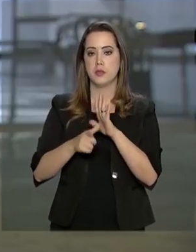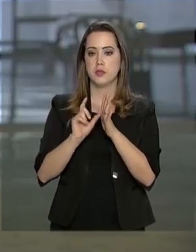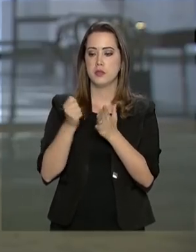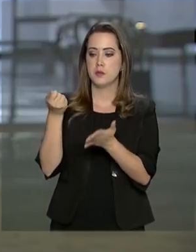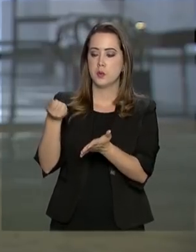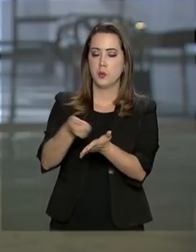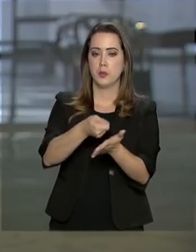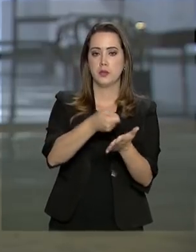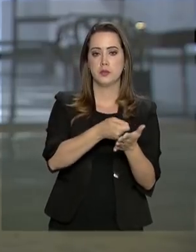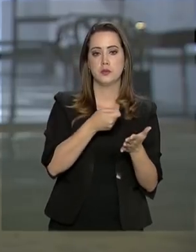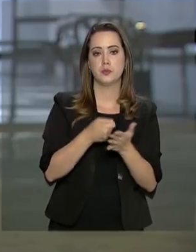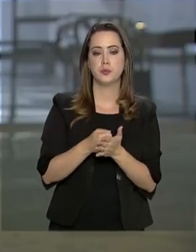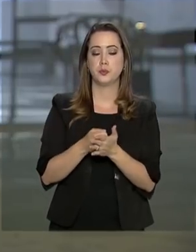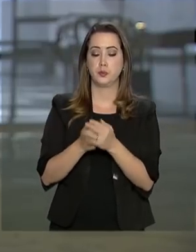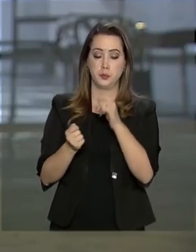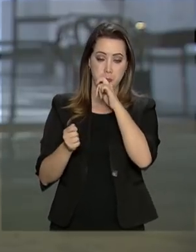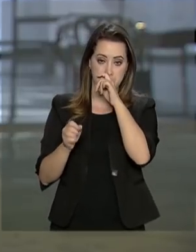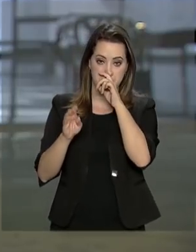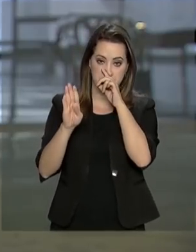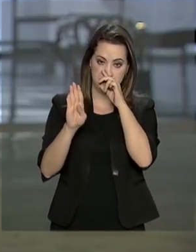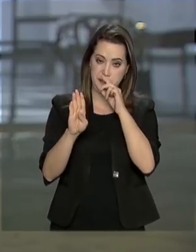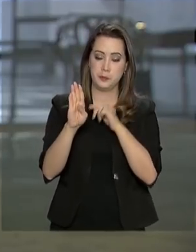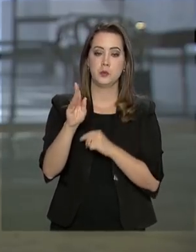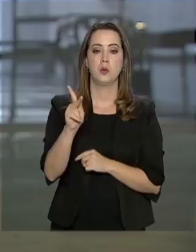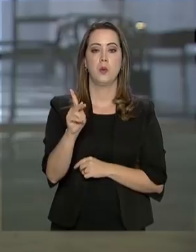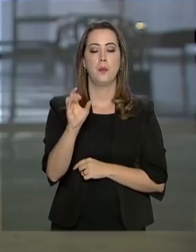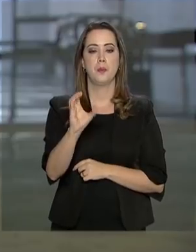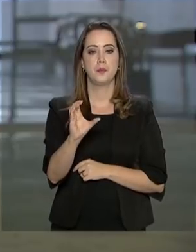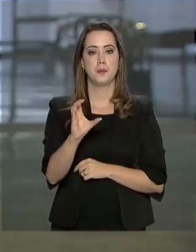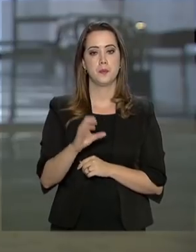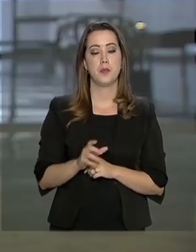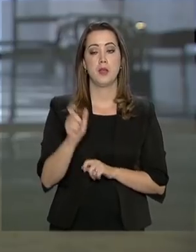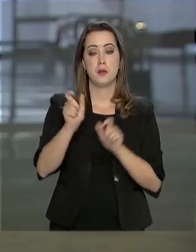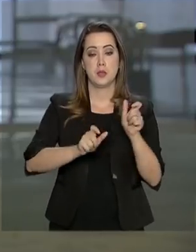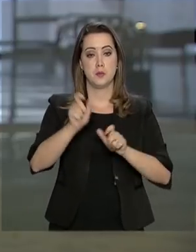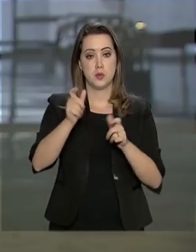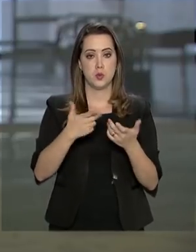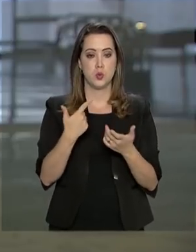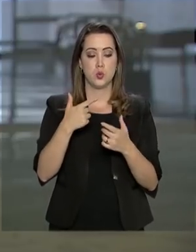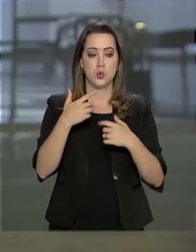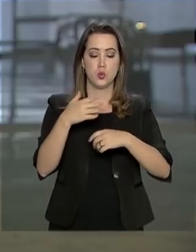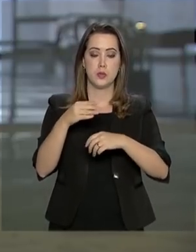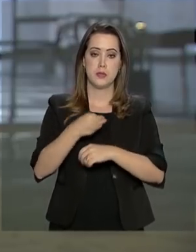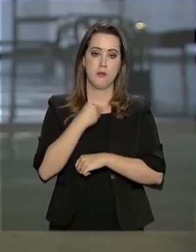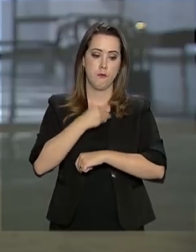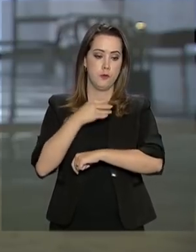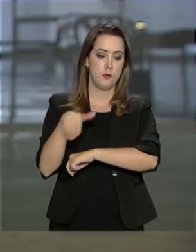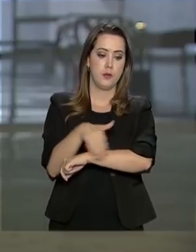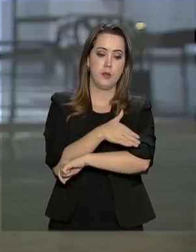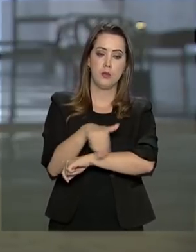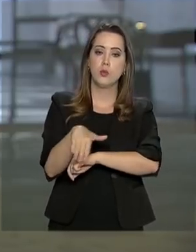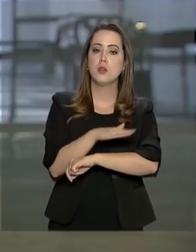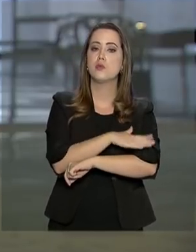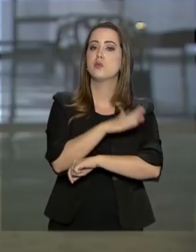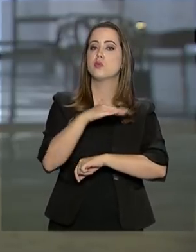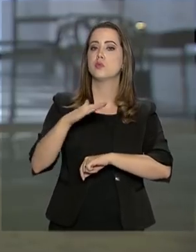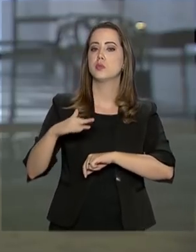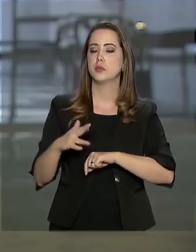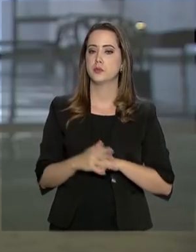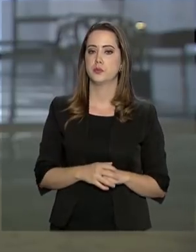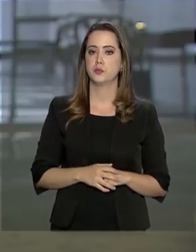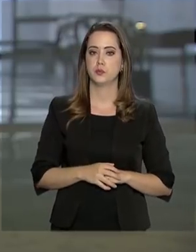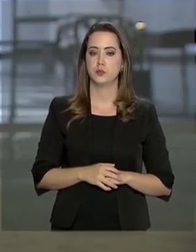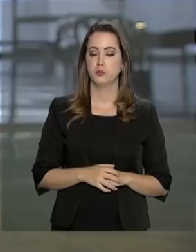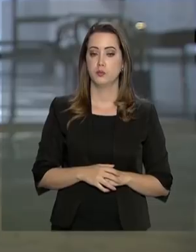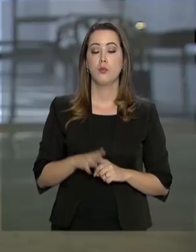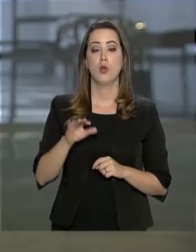do pagamento do benefício de prestação continuada, o BPC, em Brumadinho. Segundo esse comunicado, o